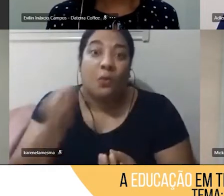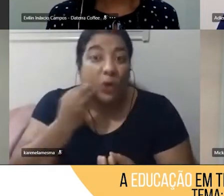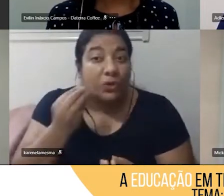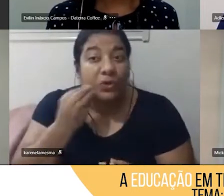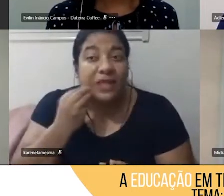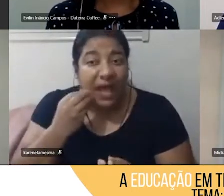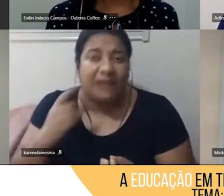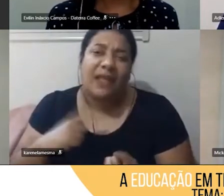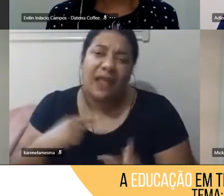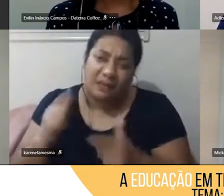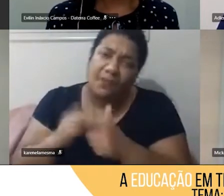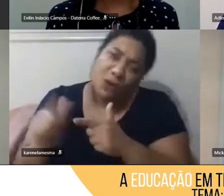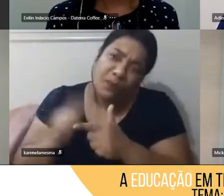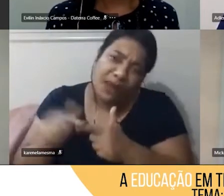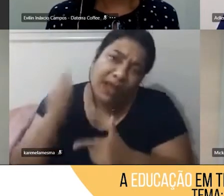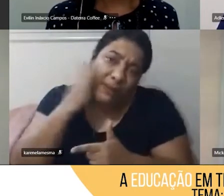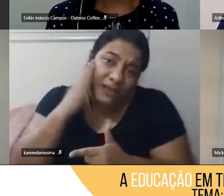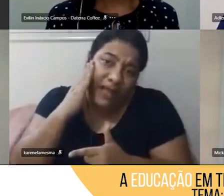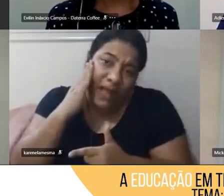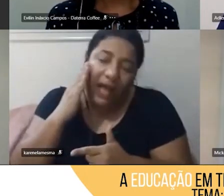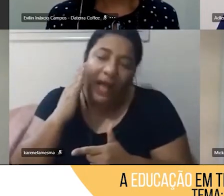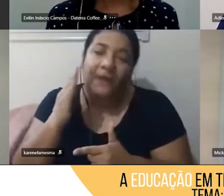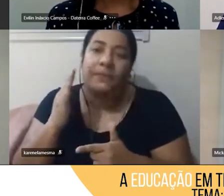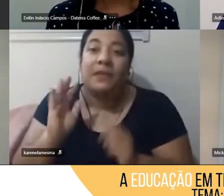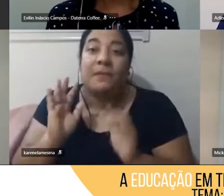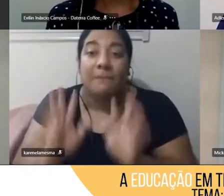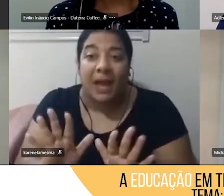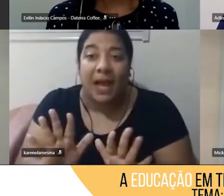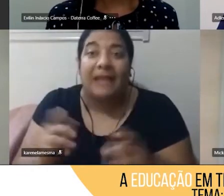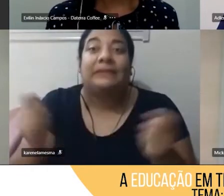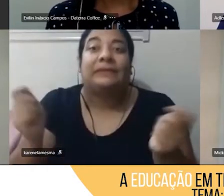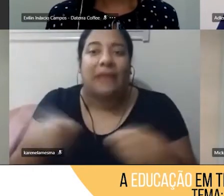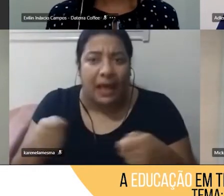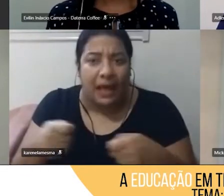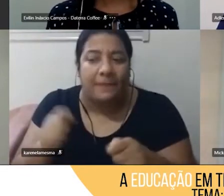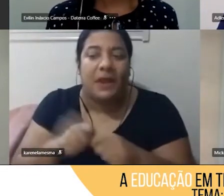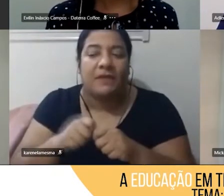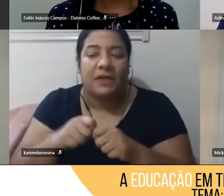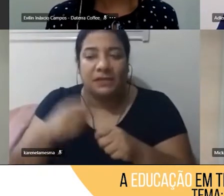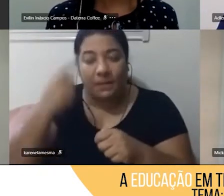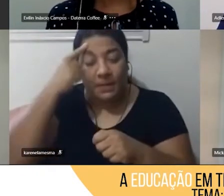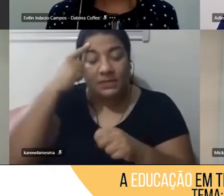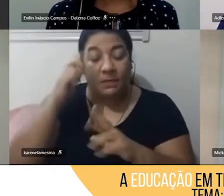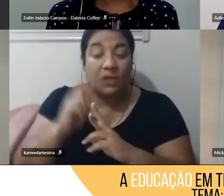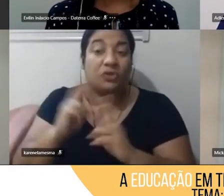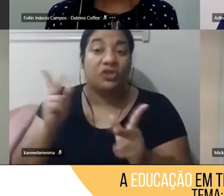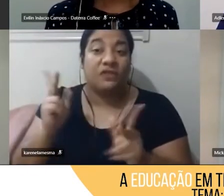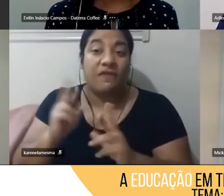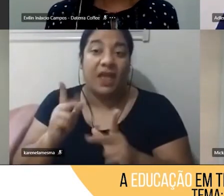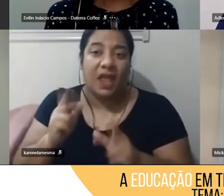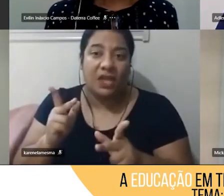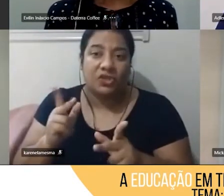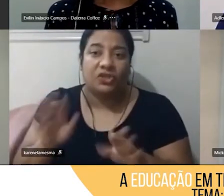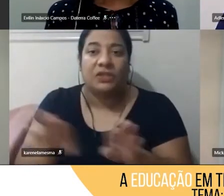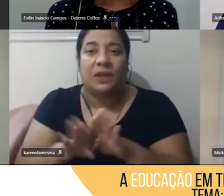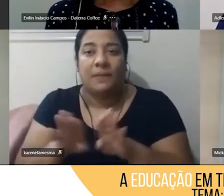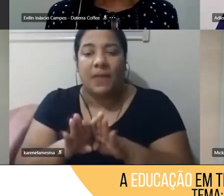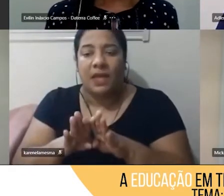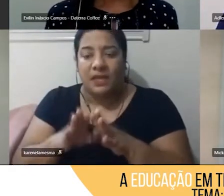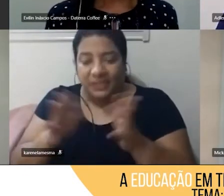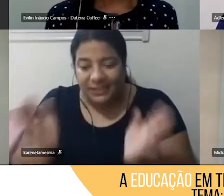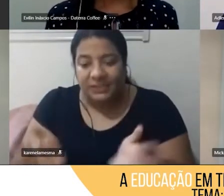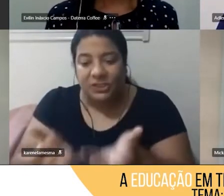a gente tem uma super oportunidade para começar a fazer diferente, e o estimular o pensamento crítico, também